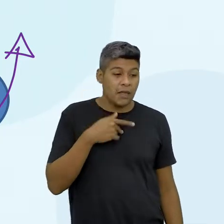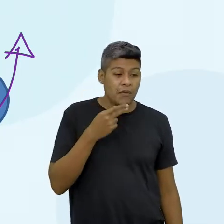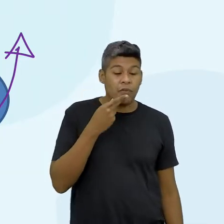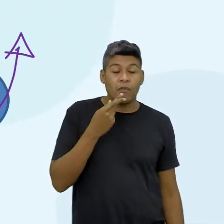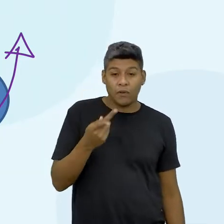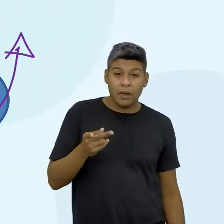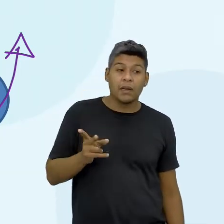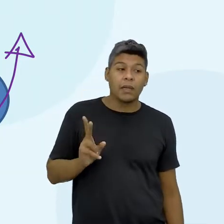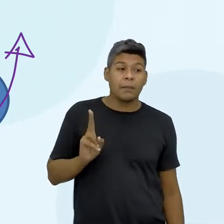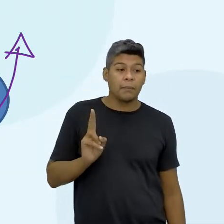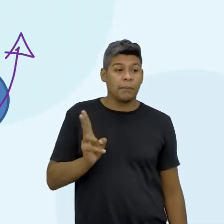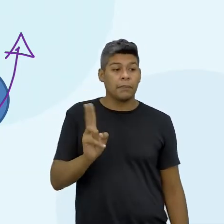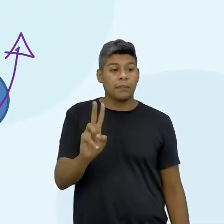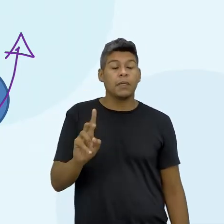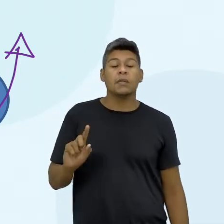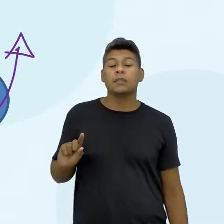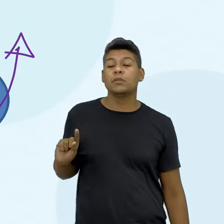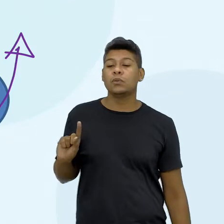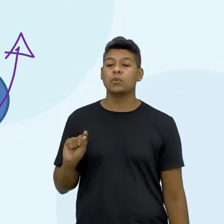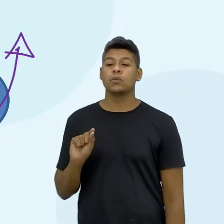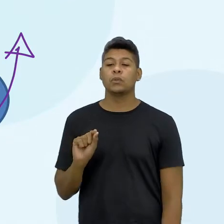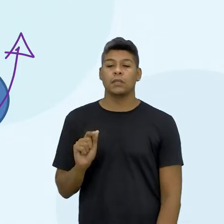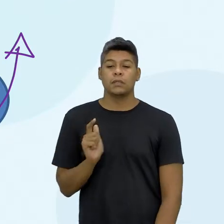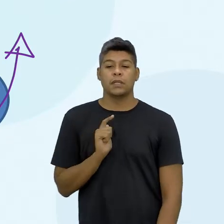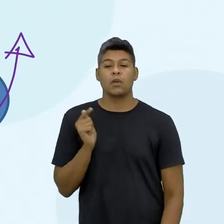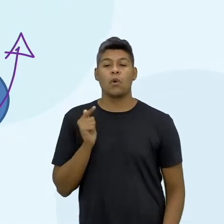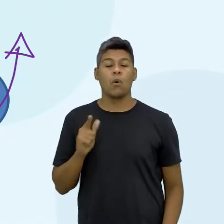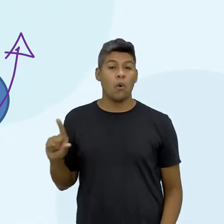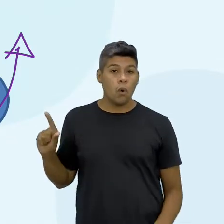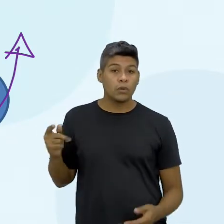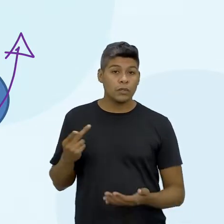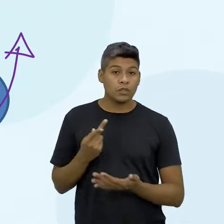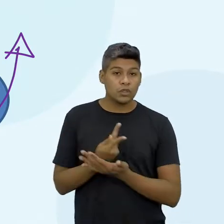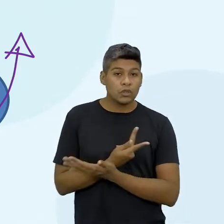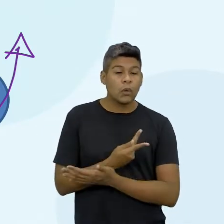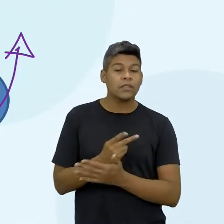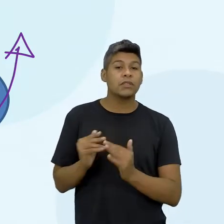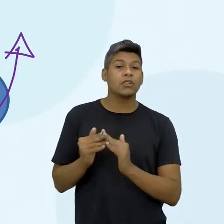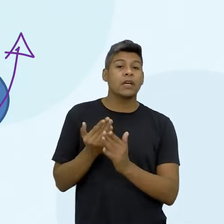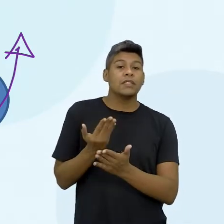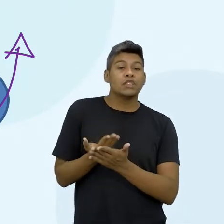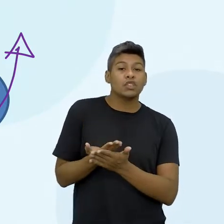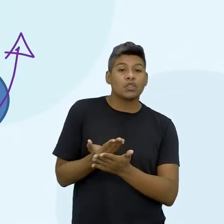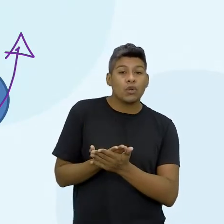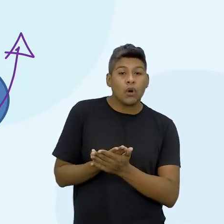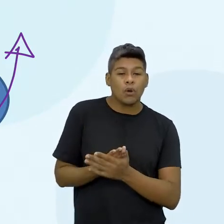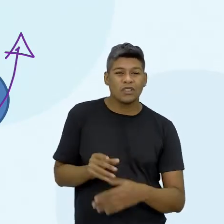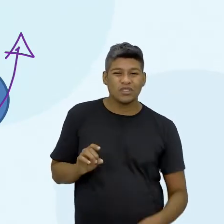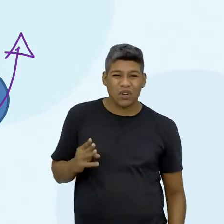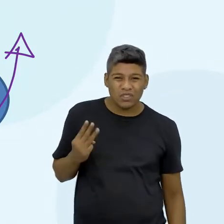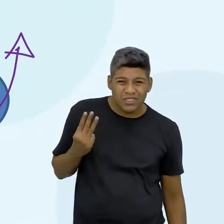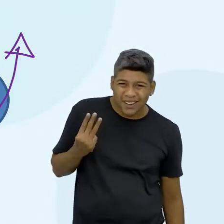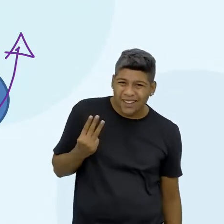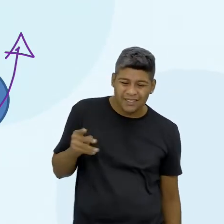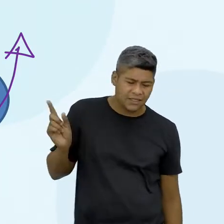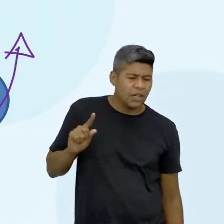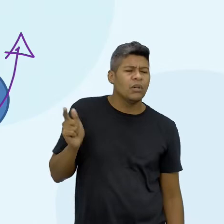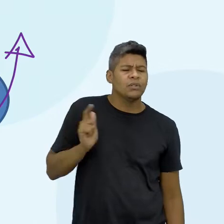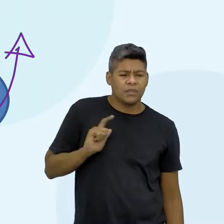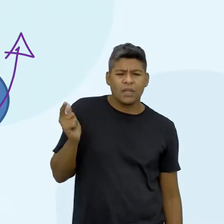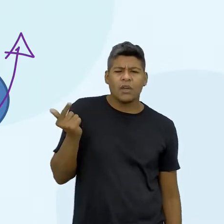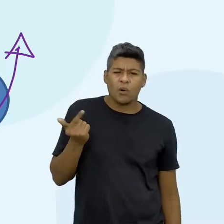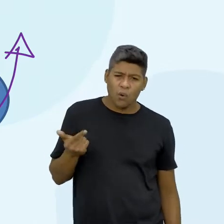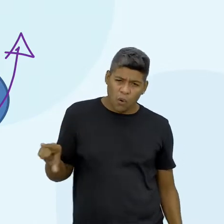bastante sobre que vai ter outras situações aí na escola de vocês, né, não vai ter só 3, vai ter muitas outras,